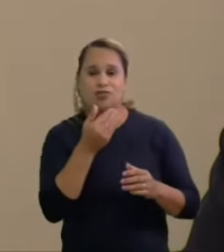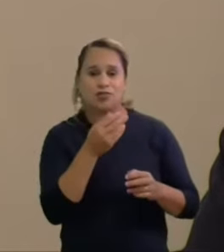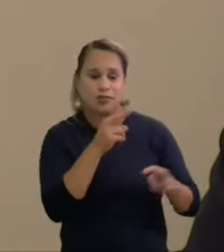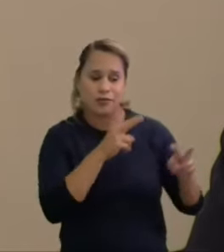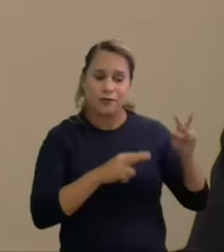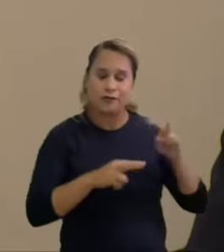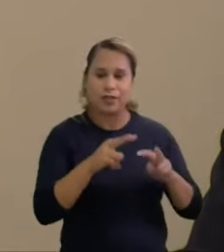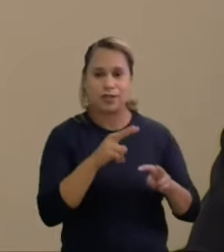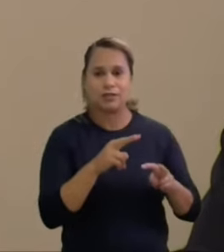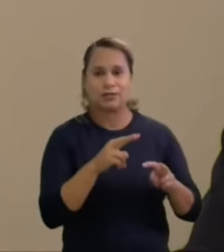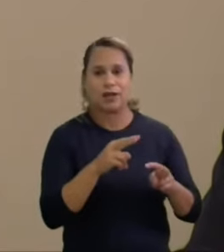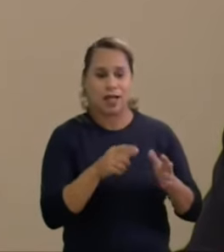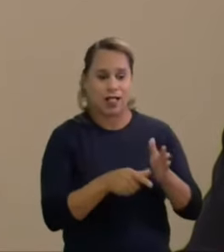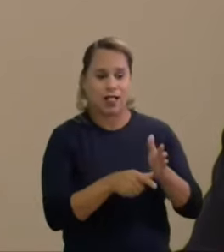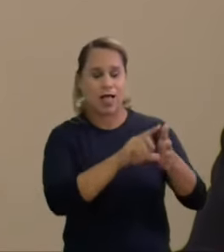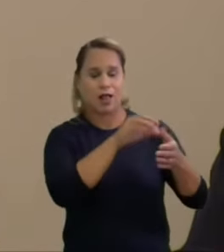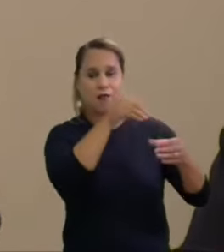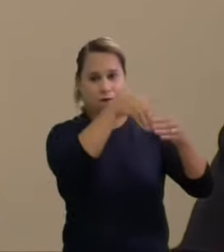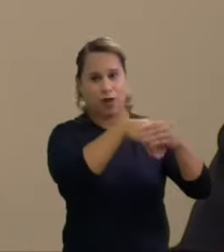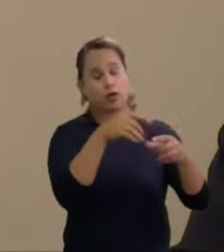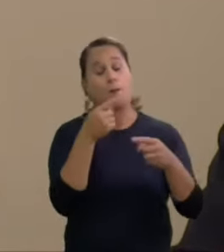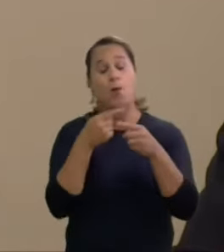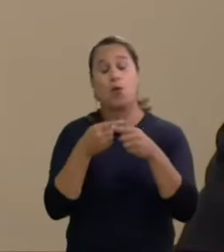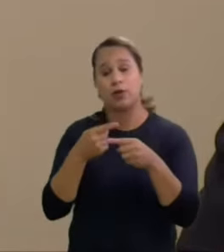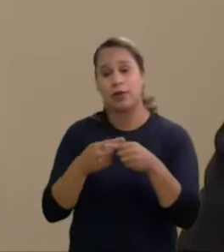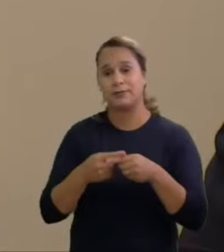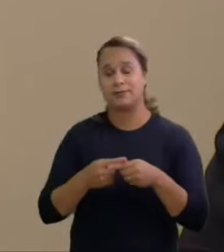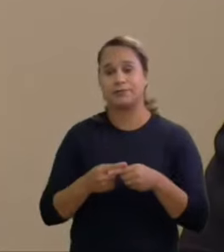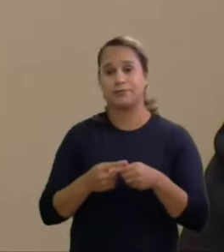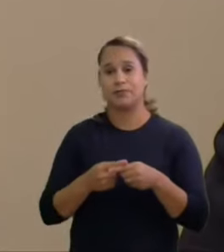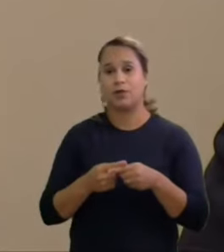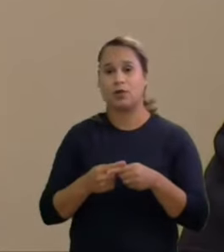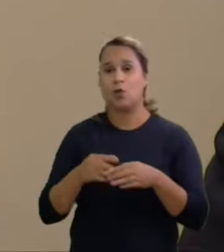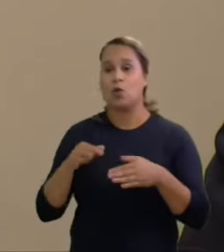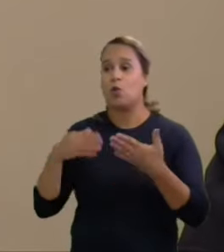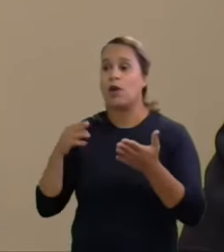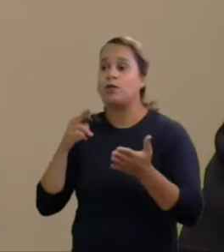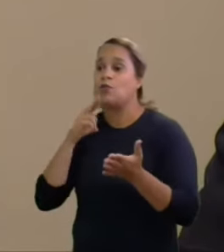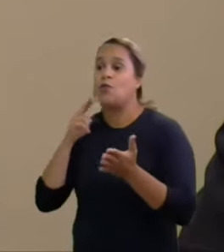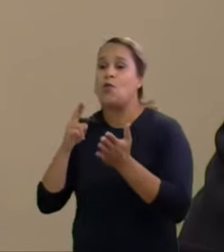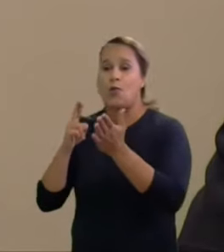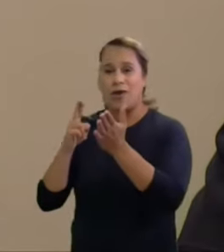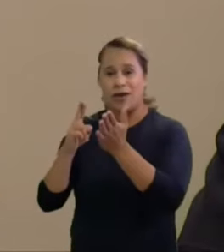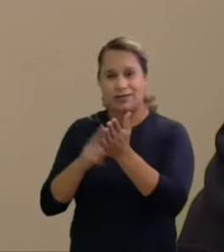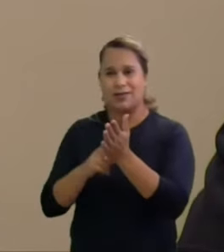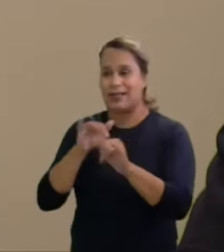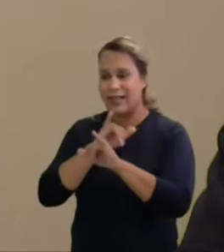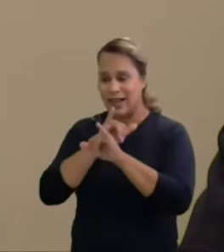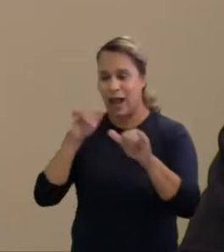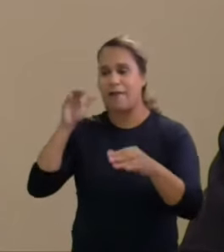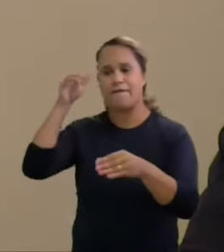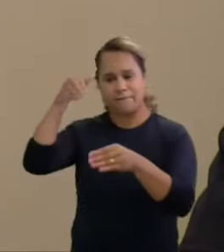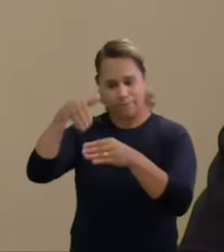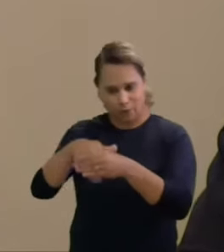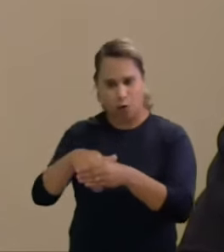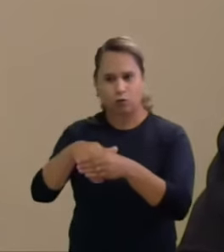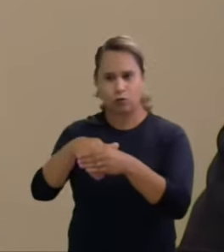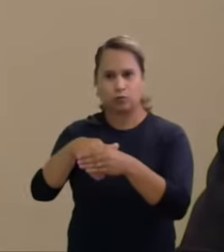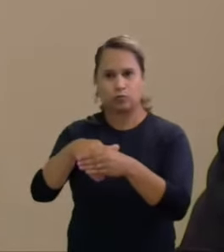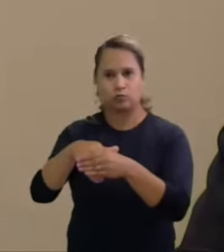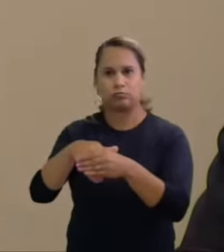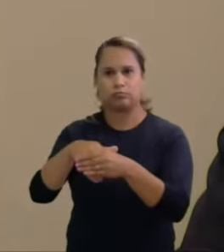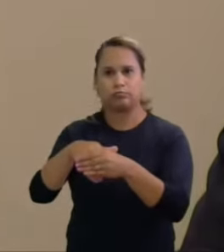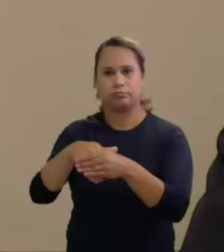antecipação do voto porque quando o relator declara o seu voto profere o seu voto